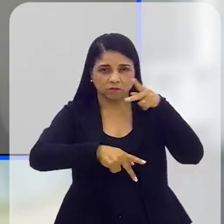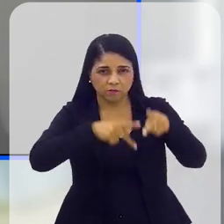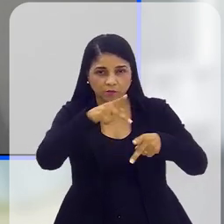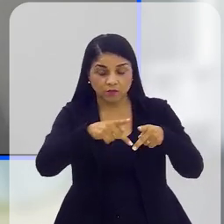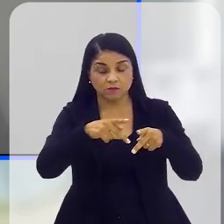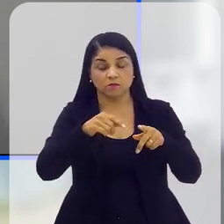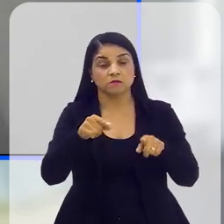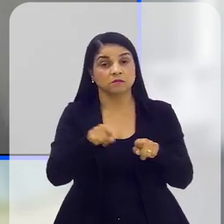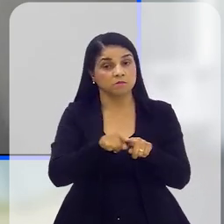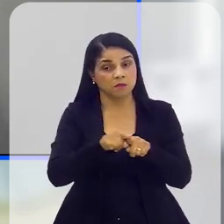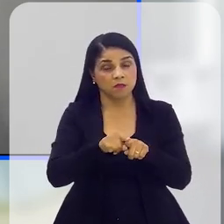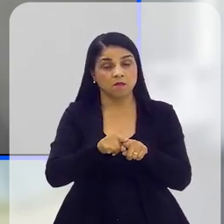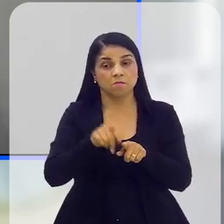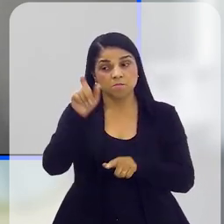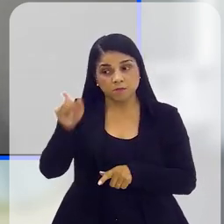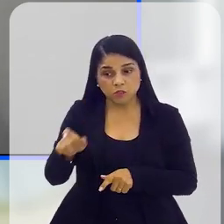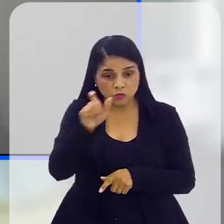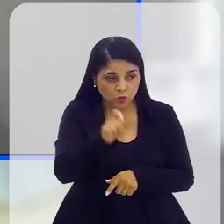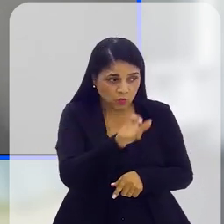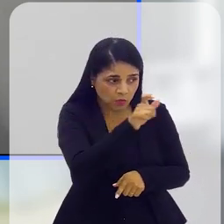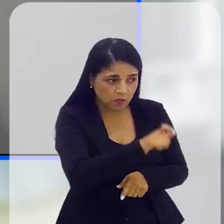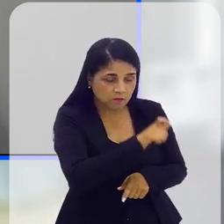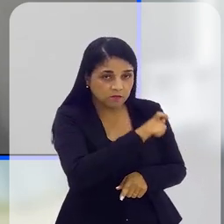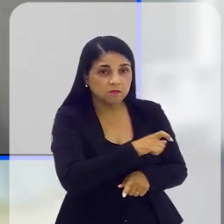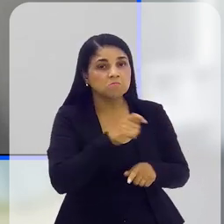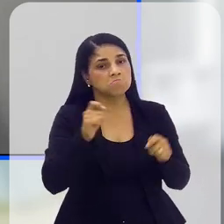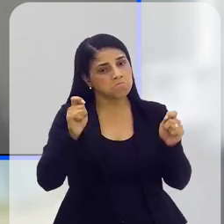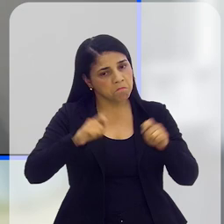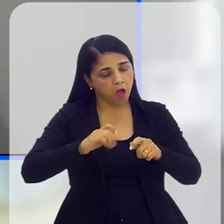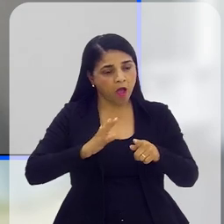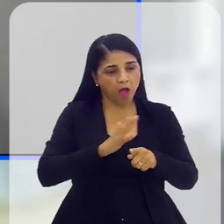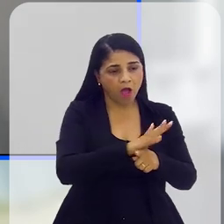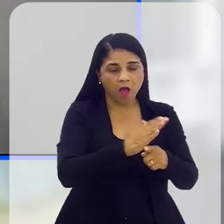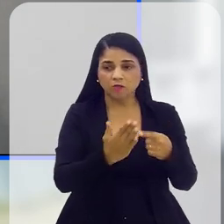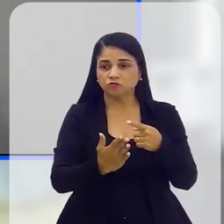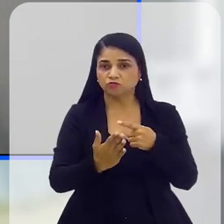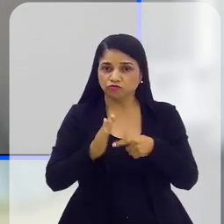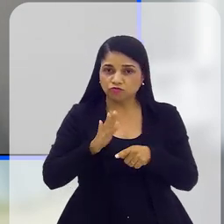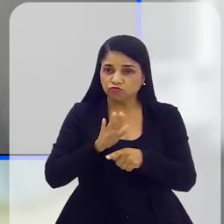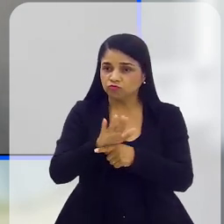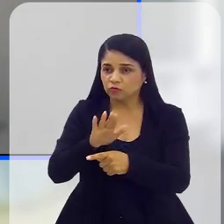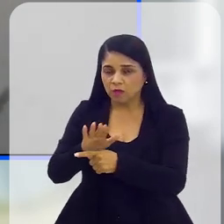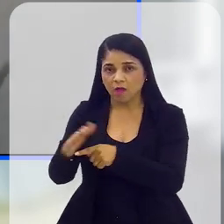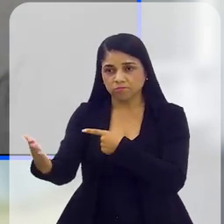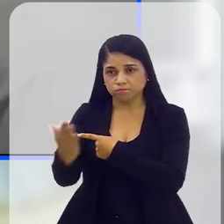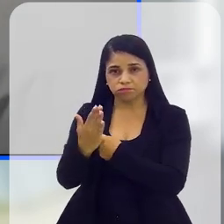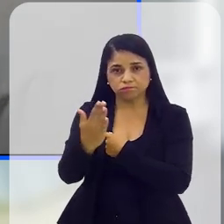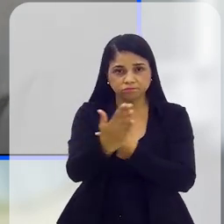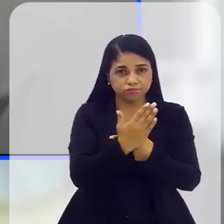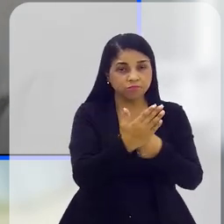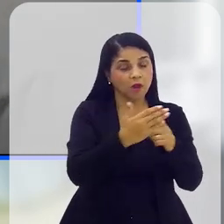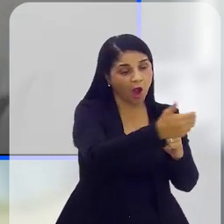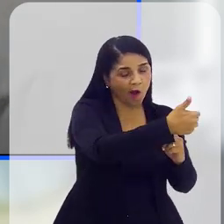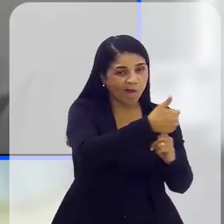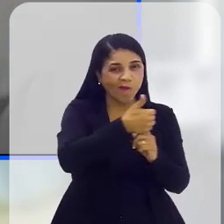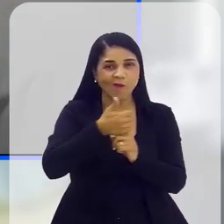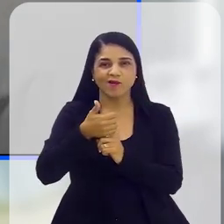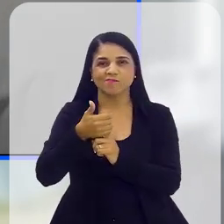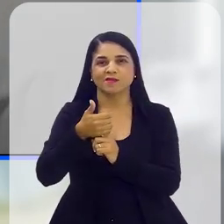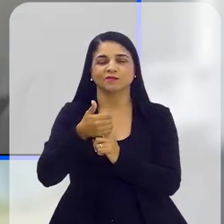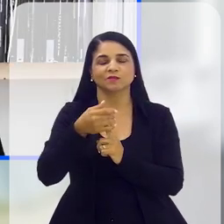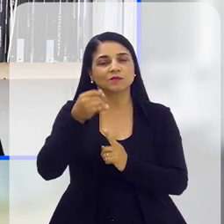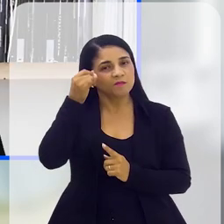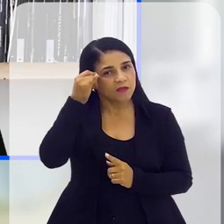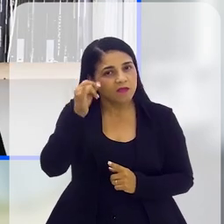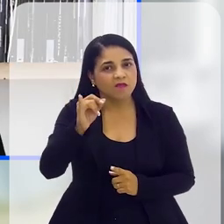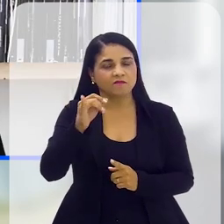volta de que nós podemos nos ajudar para que haja esse acolhimento e essa prevenção.